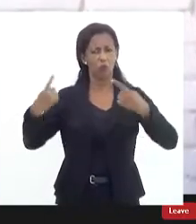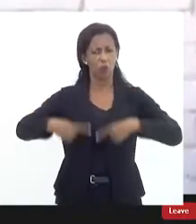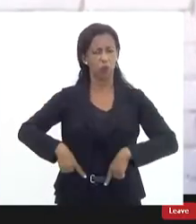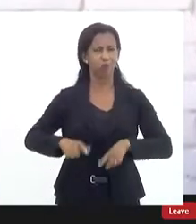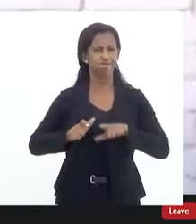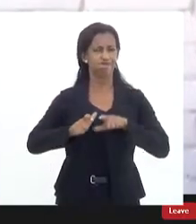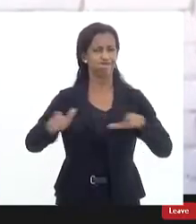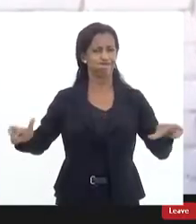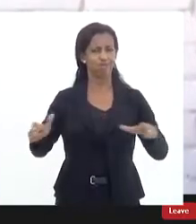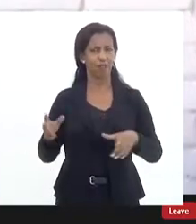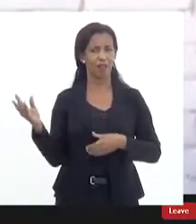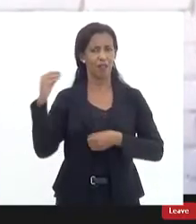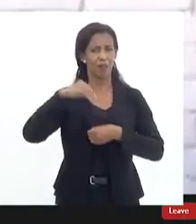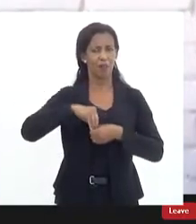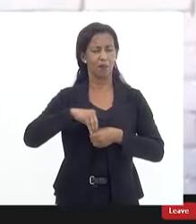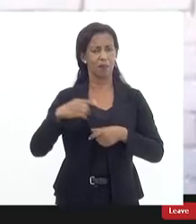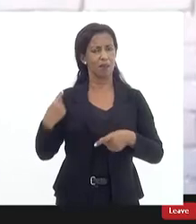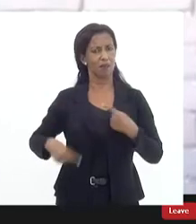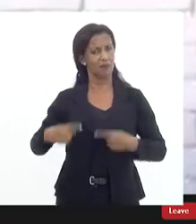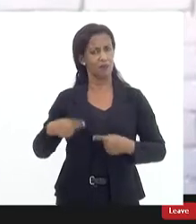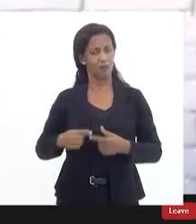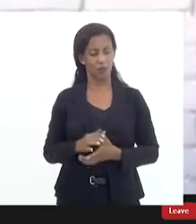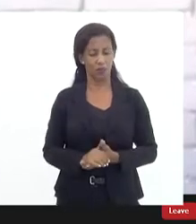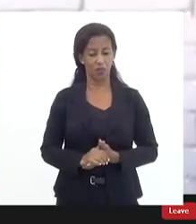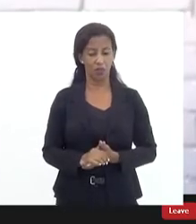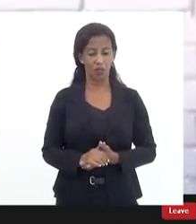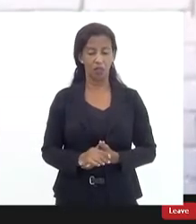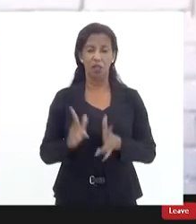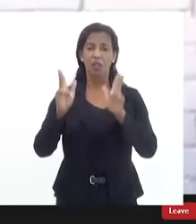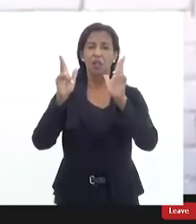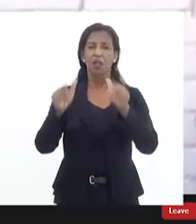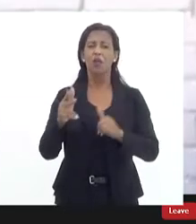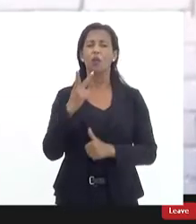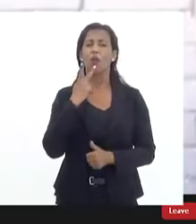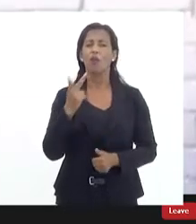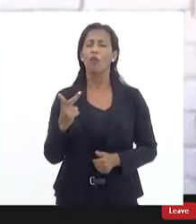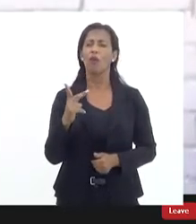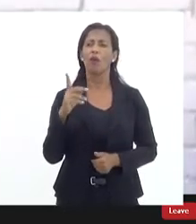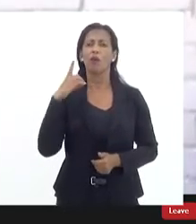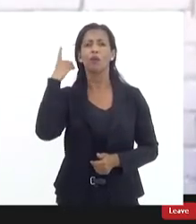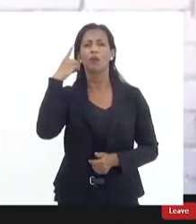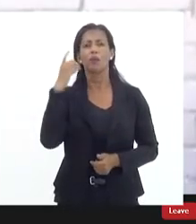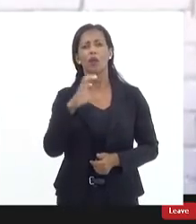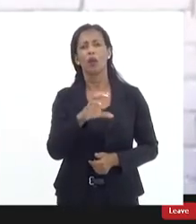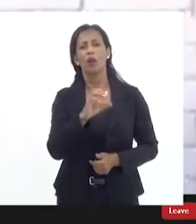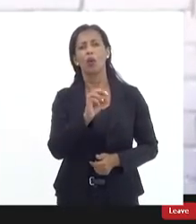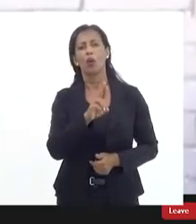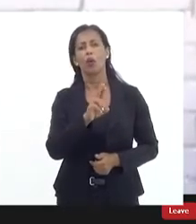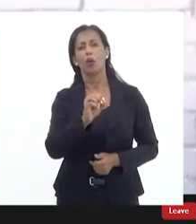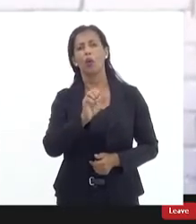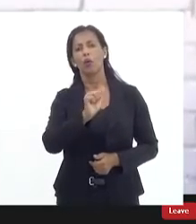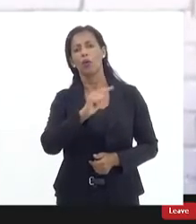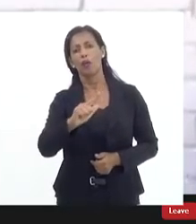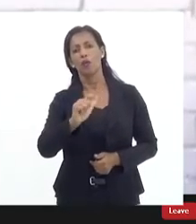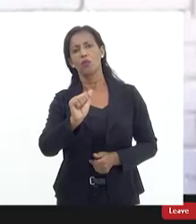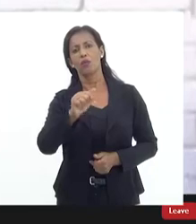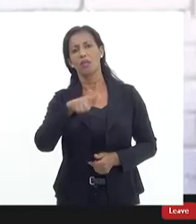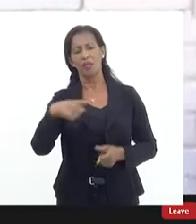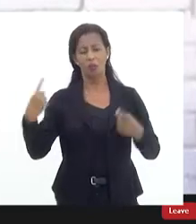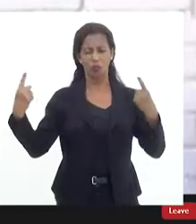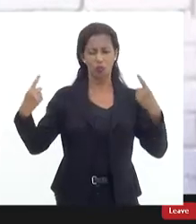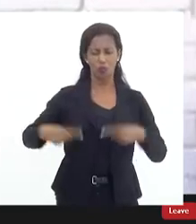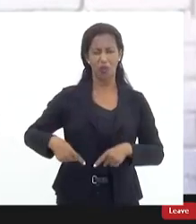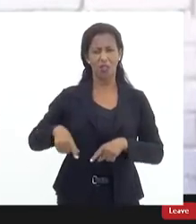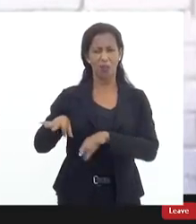muito grande na implementação dessas políticas como falou aqui o deputado coronel Salema ao registrar os desafios que diversos